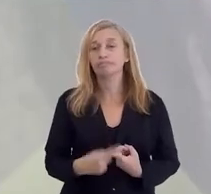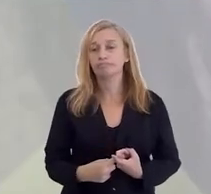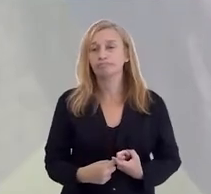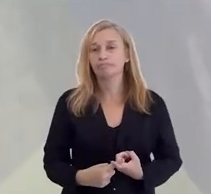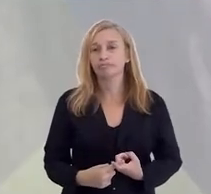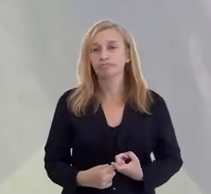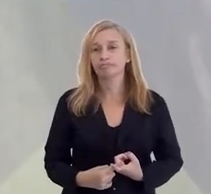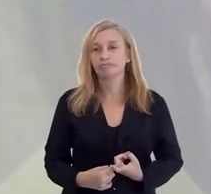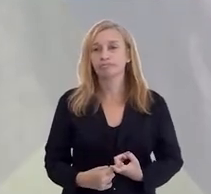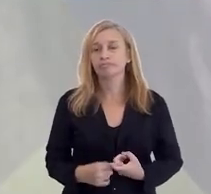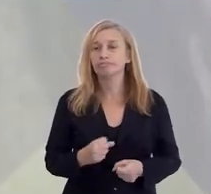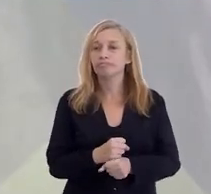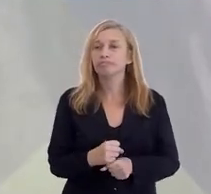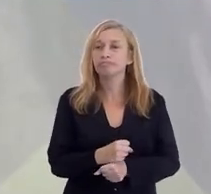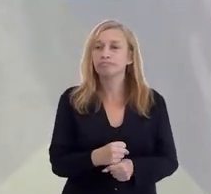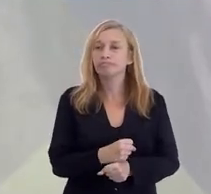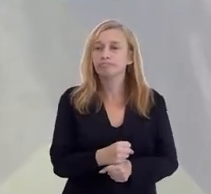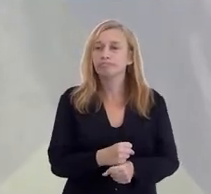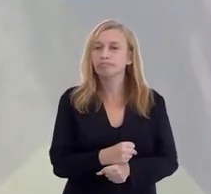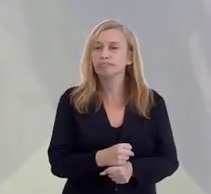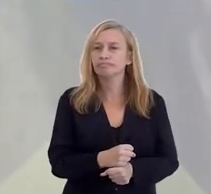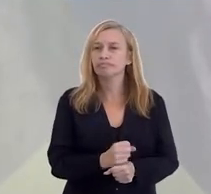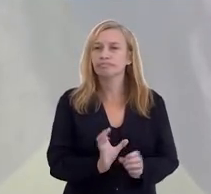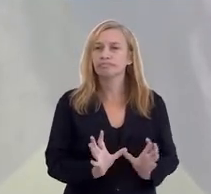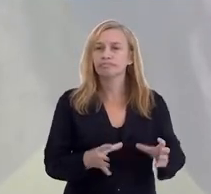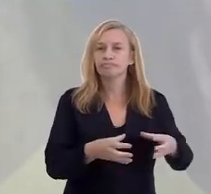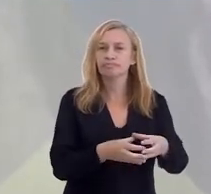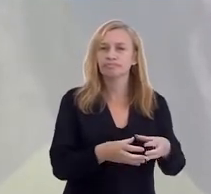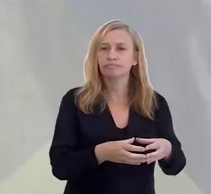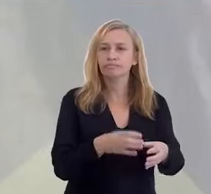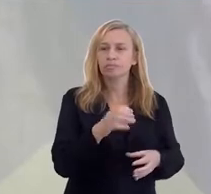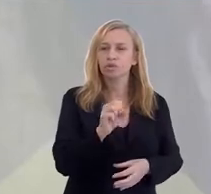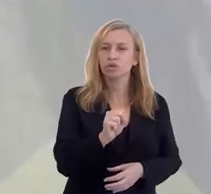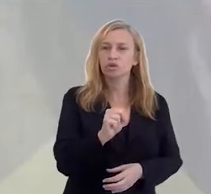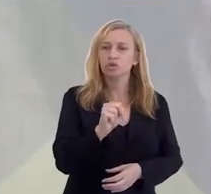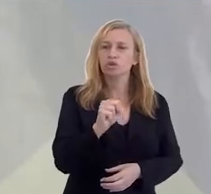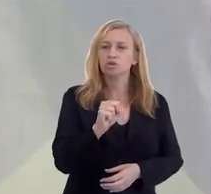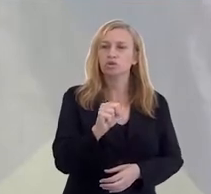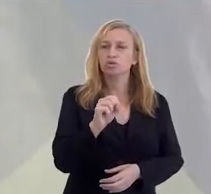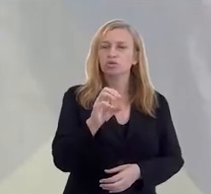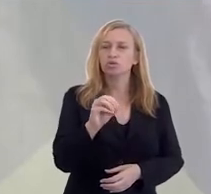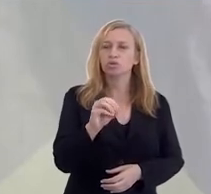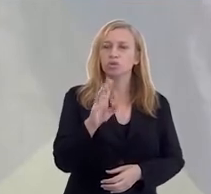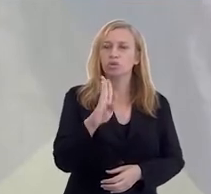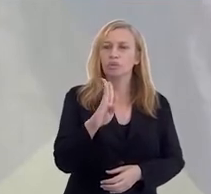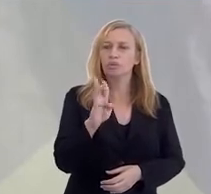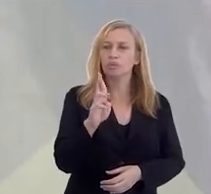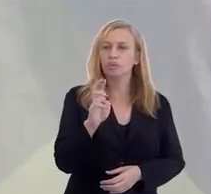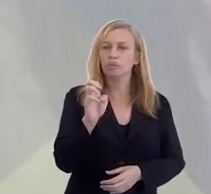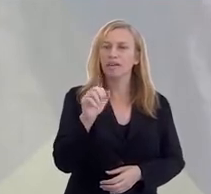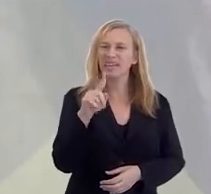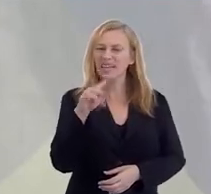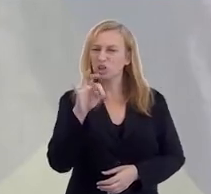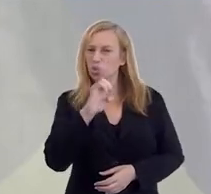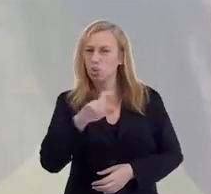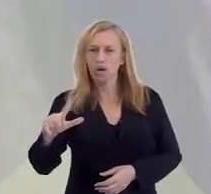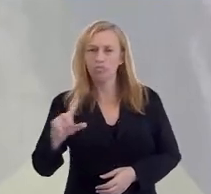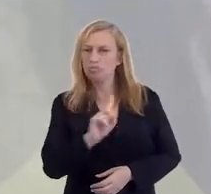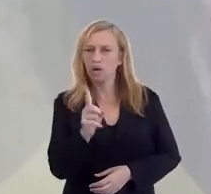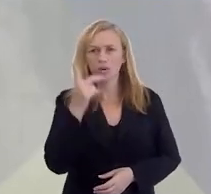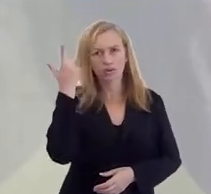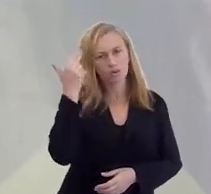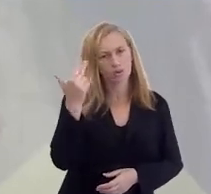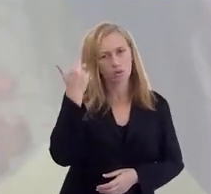isso foi por muito tempo colocado no campo do sobrenatural. E não é sobrenatural, é natural. Então, os espíritos estão aqui.